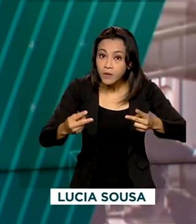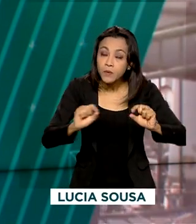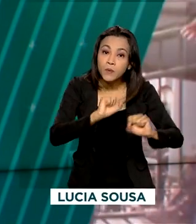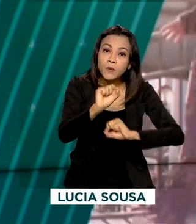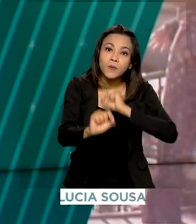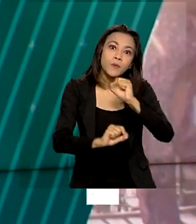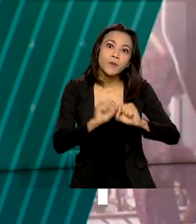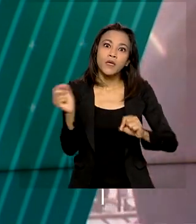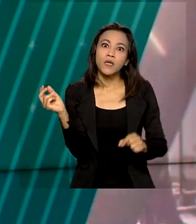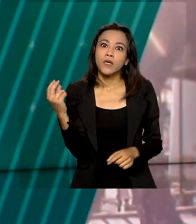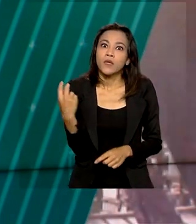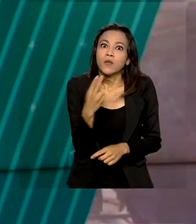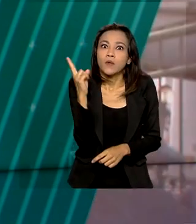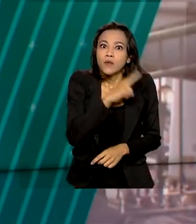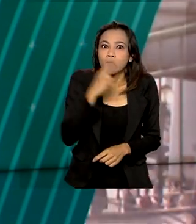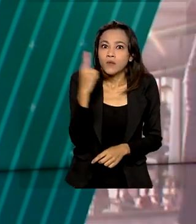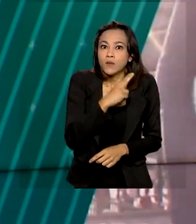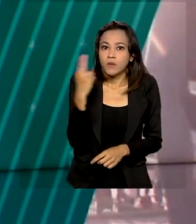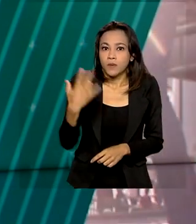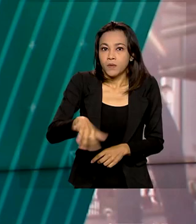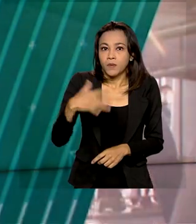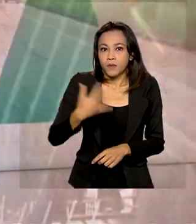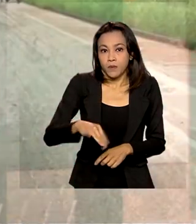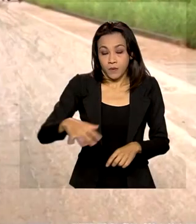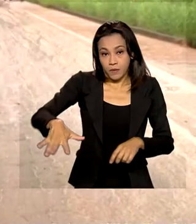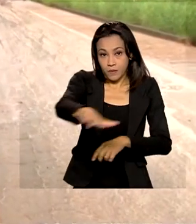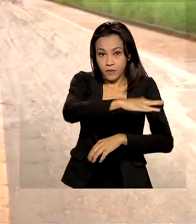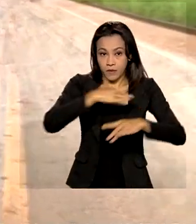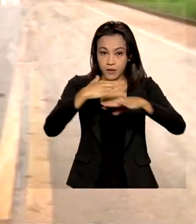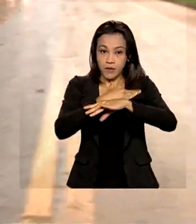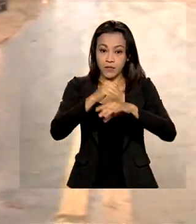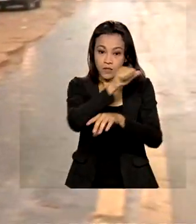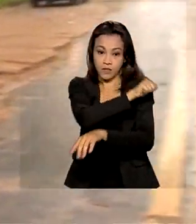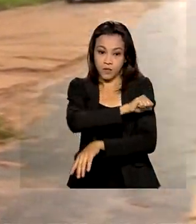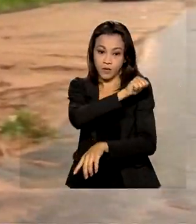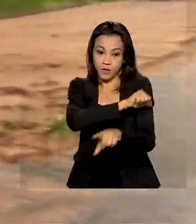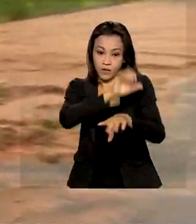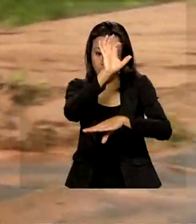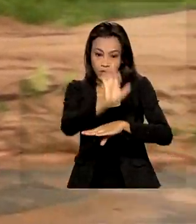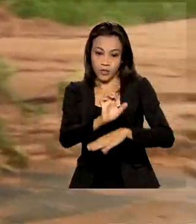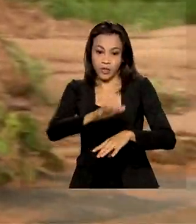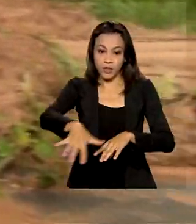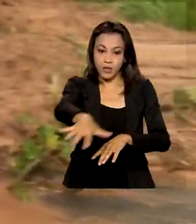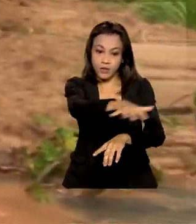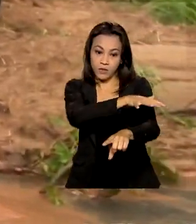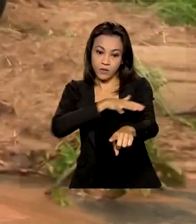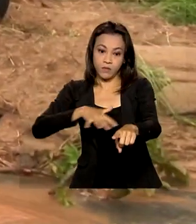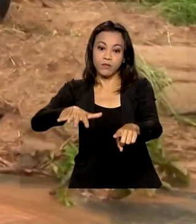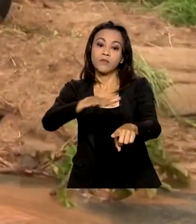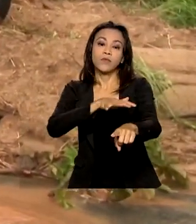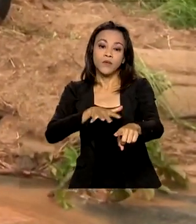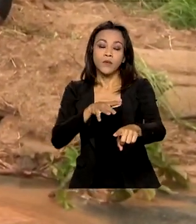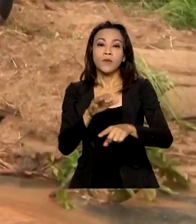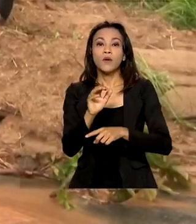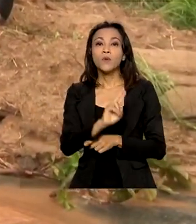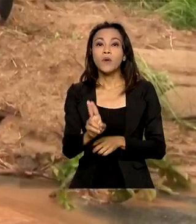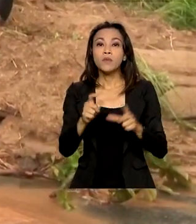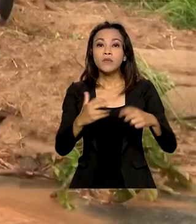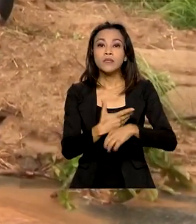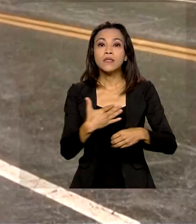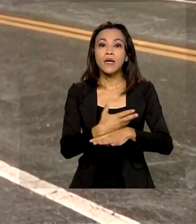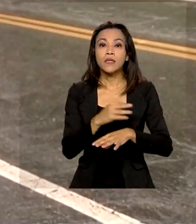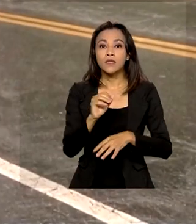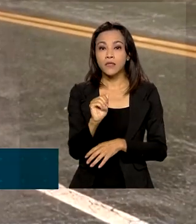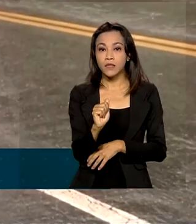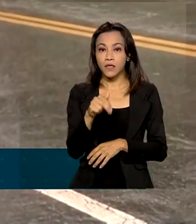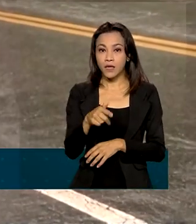emergência em Angra dos Reis, uma das cidades mais atingidas pelas fortes chuvas no estado do Rio de Janeiro. Com isso, o município